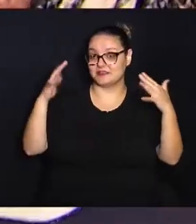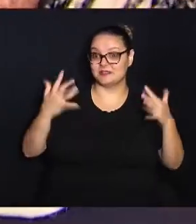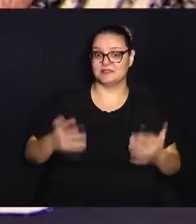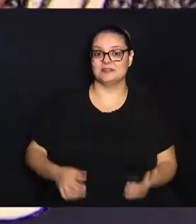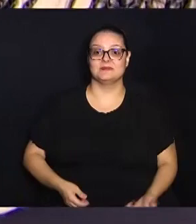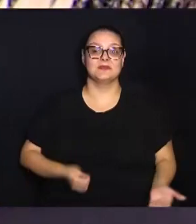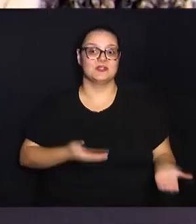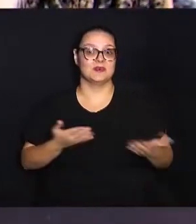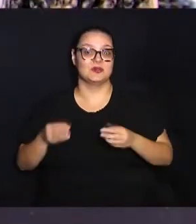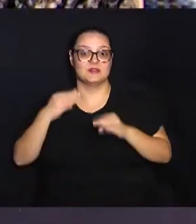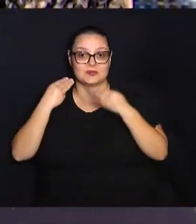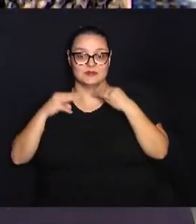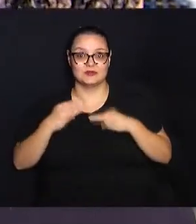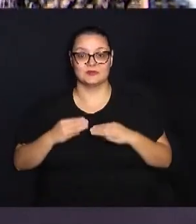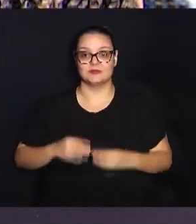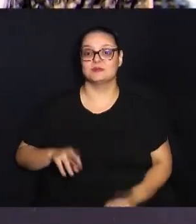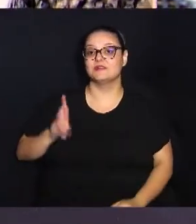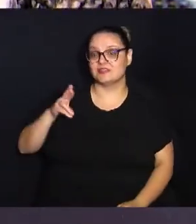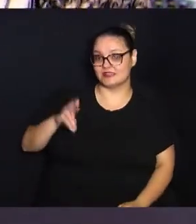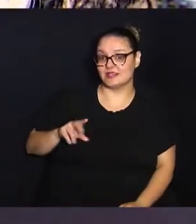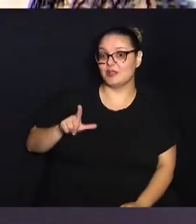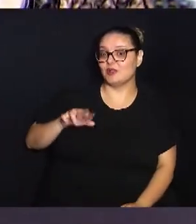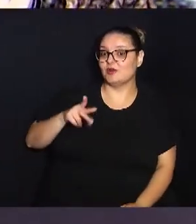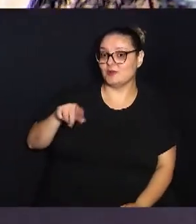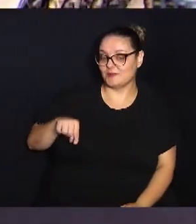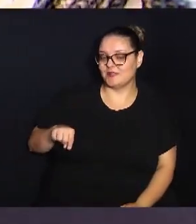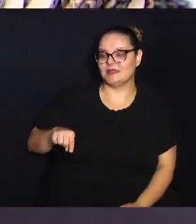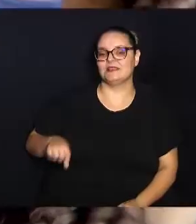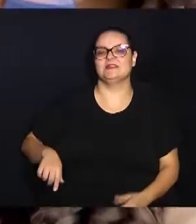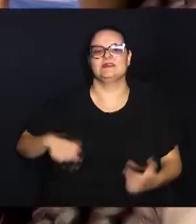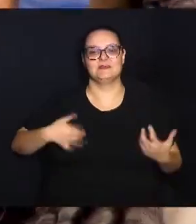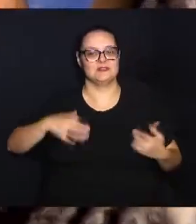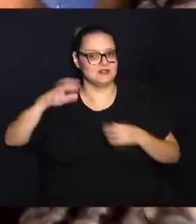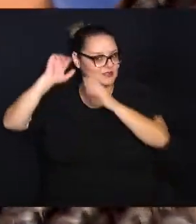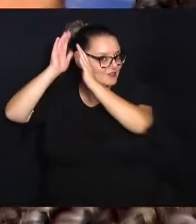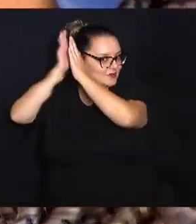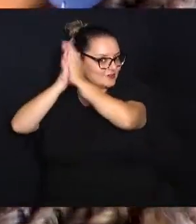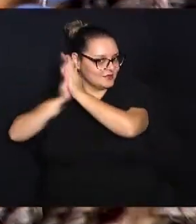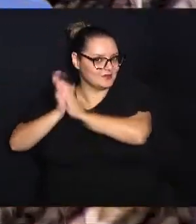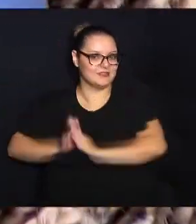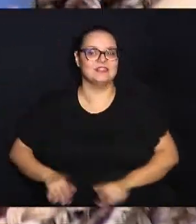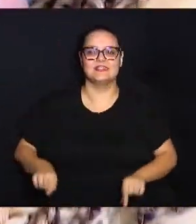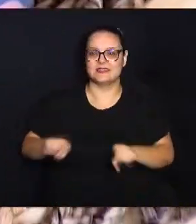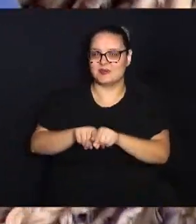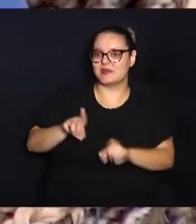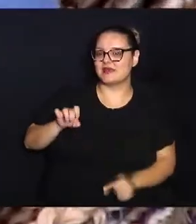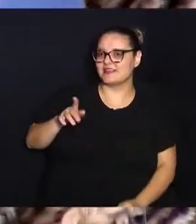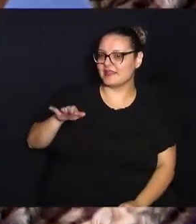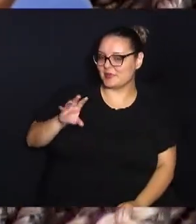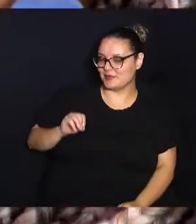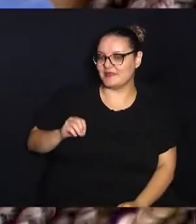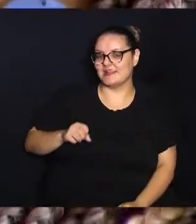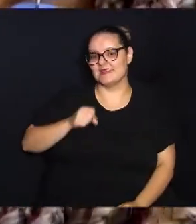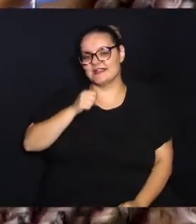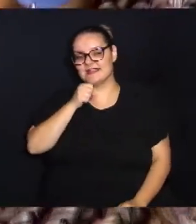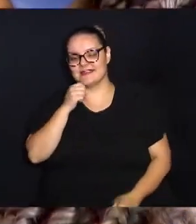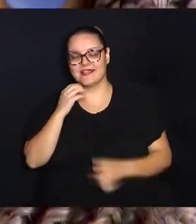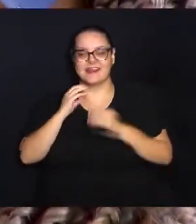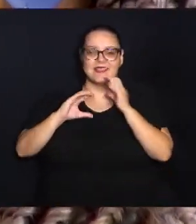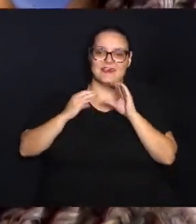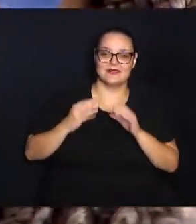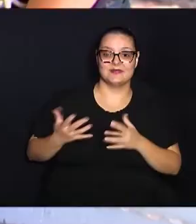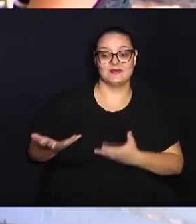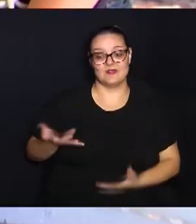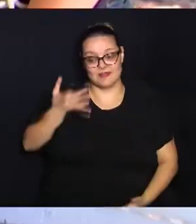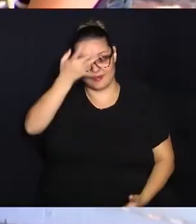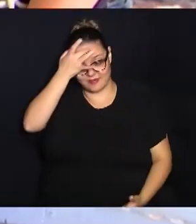apresentação musical ficou por conta de Luiz Henrique no violão e Débora Martins na voz. Além de compartilhar o talento na